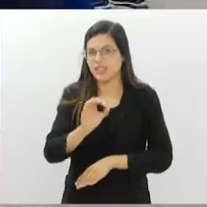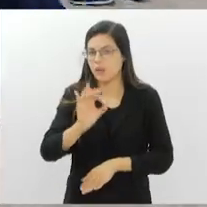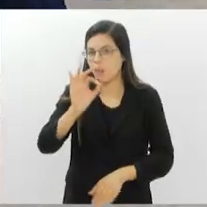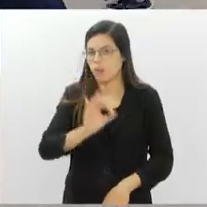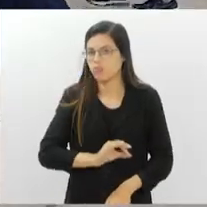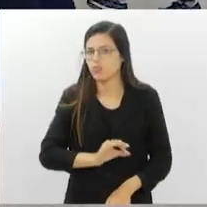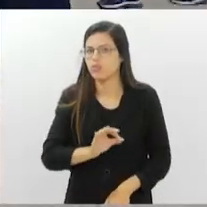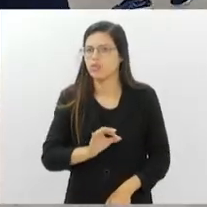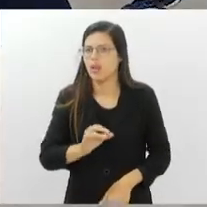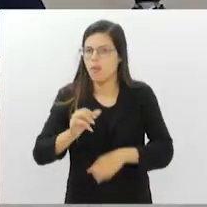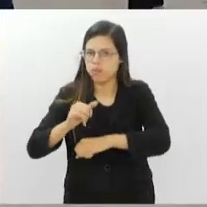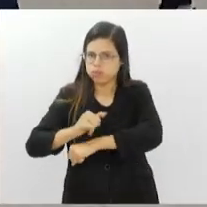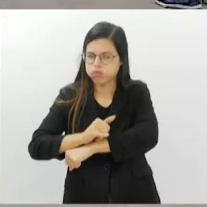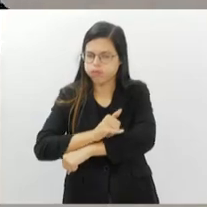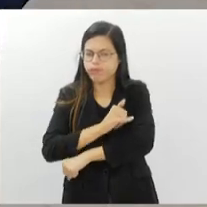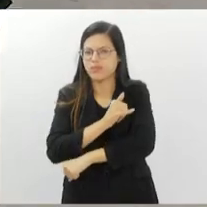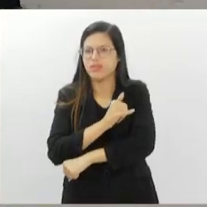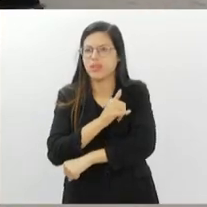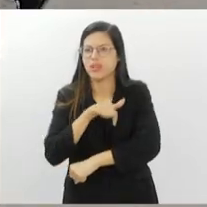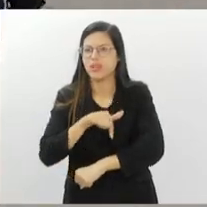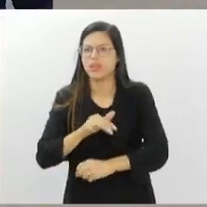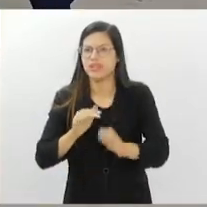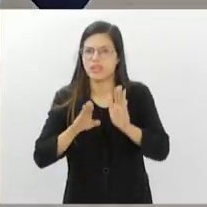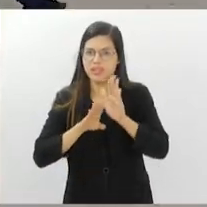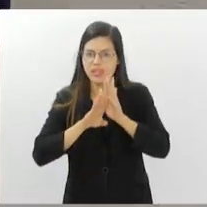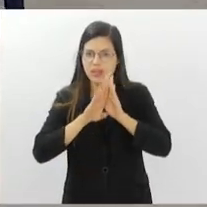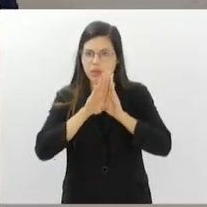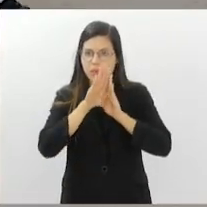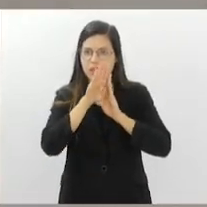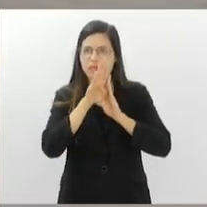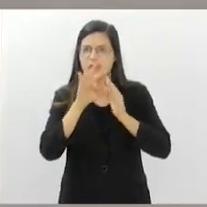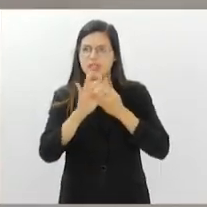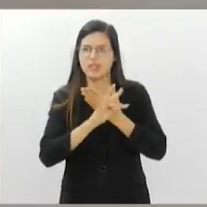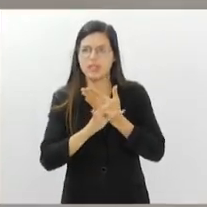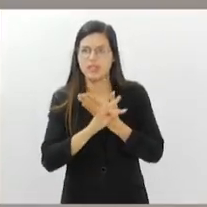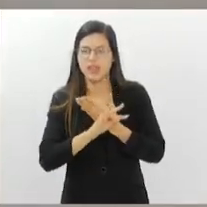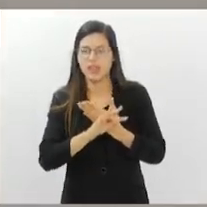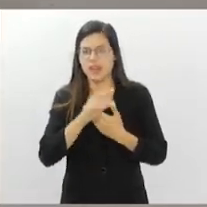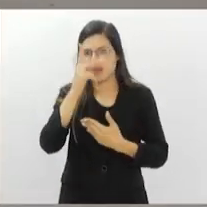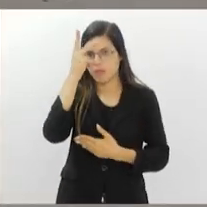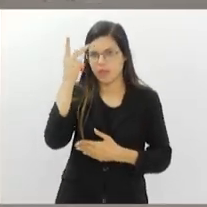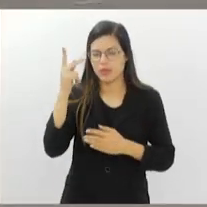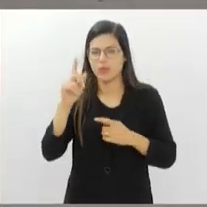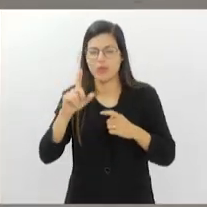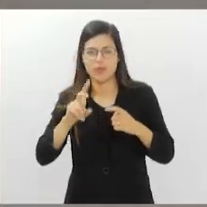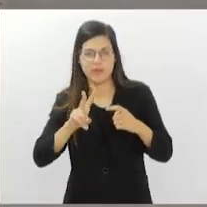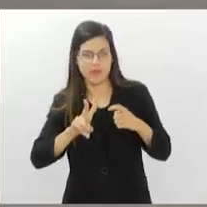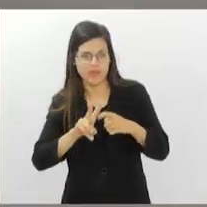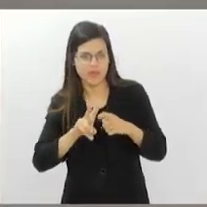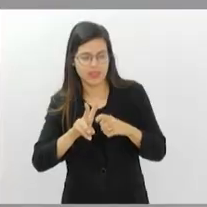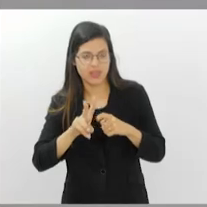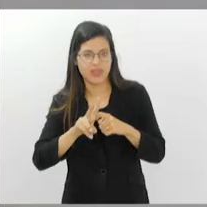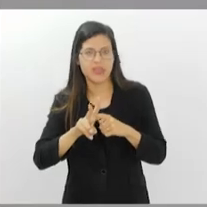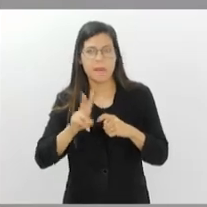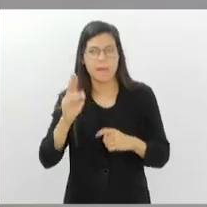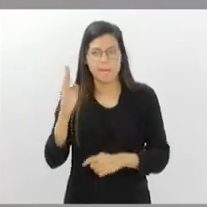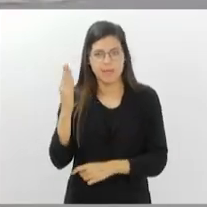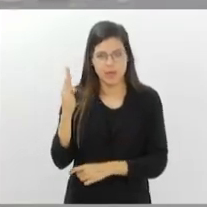Por ser um momento único, técnicos e monitores de campo, veterinários, biólogos e tratadores